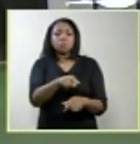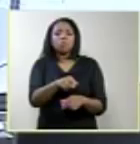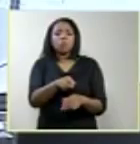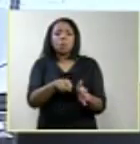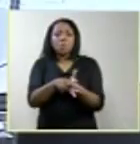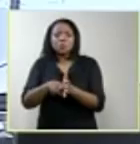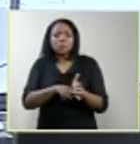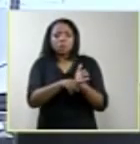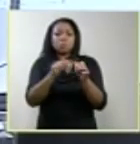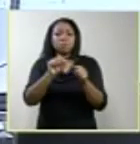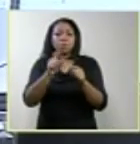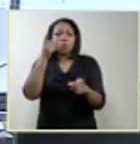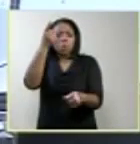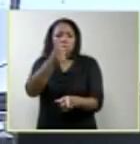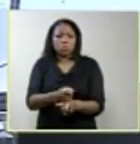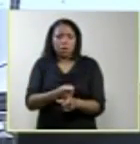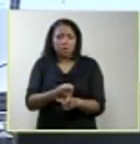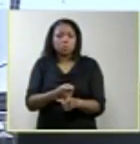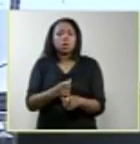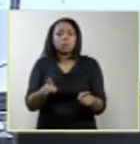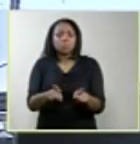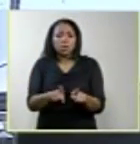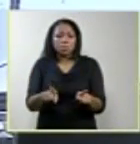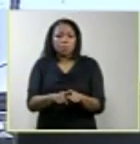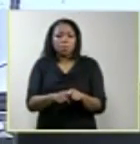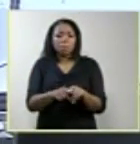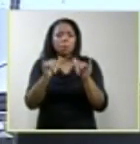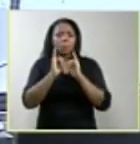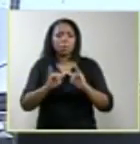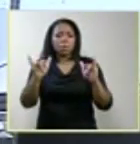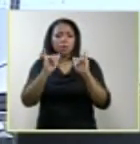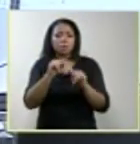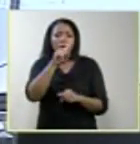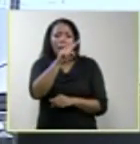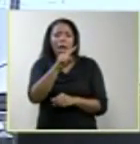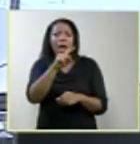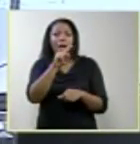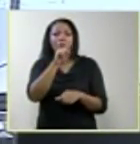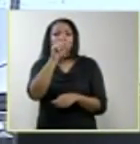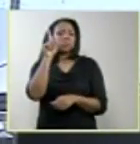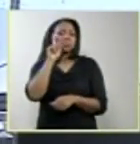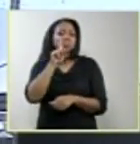trabalho publicado, trabalho brasileiro, publicado nos Estados Unidos.